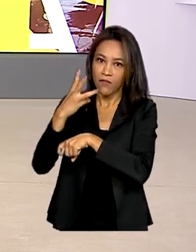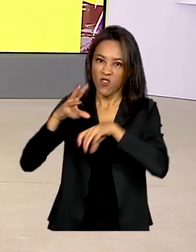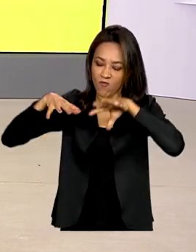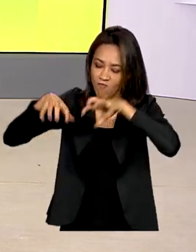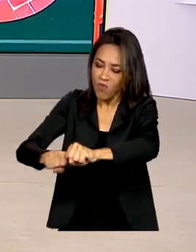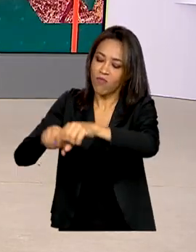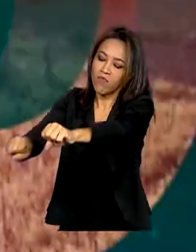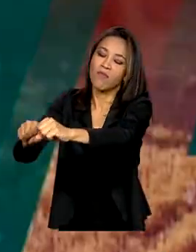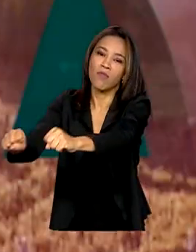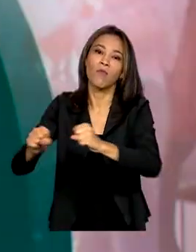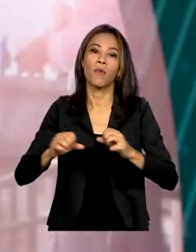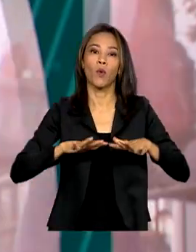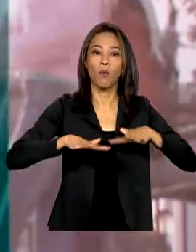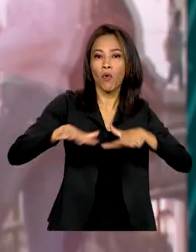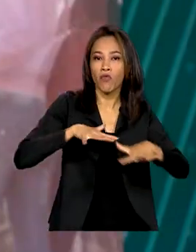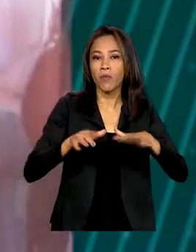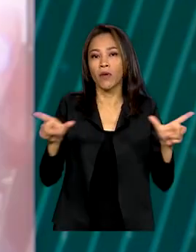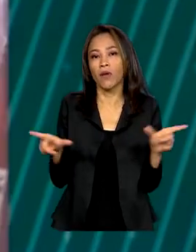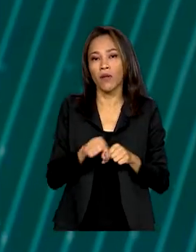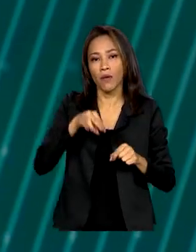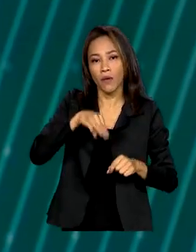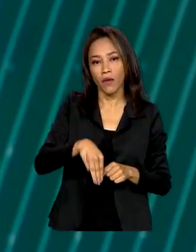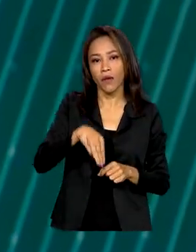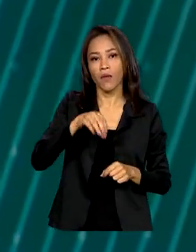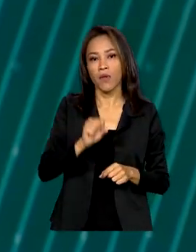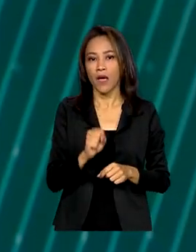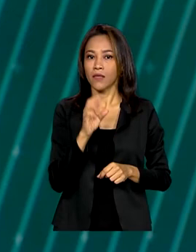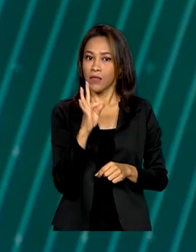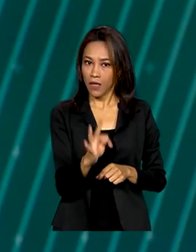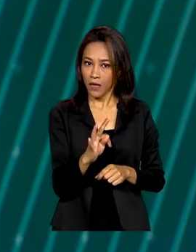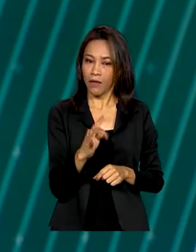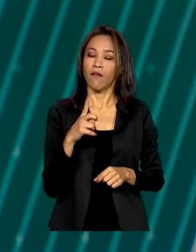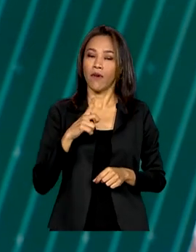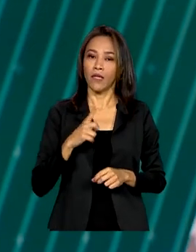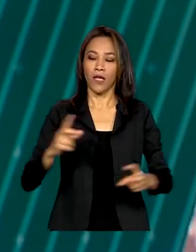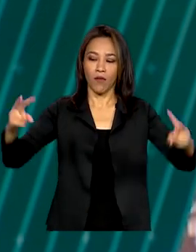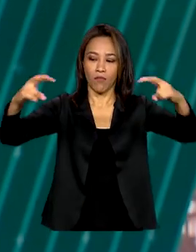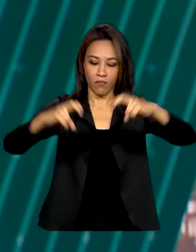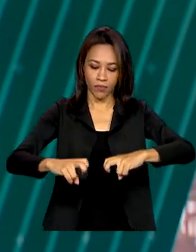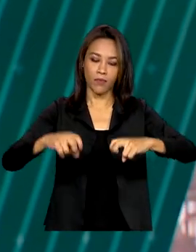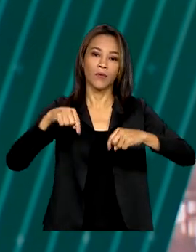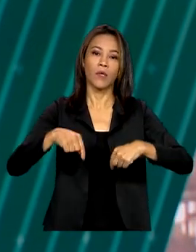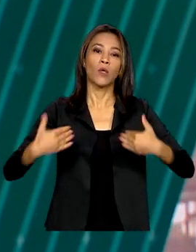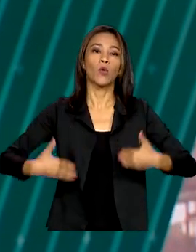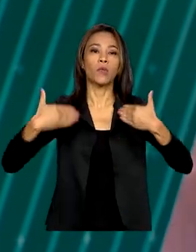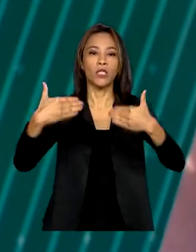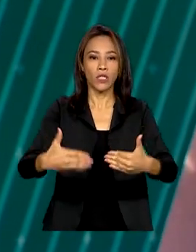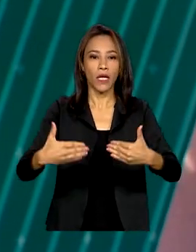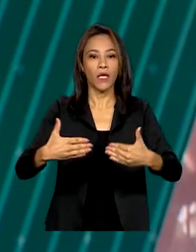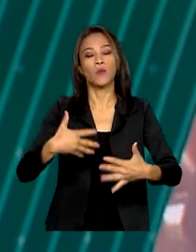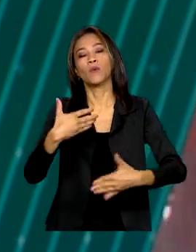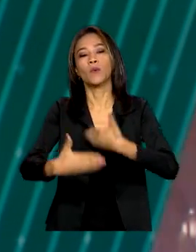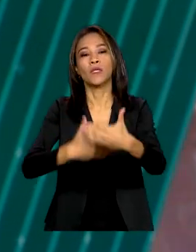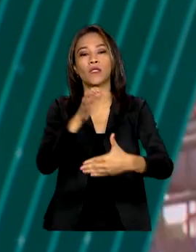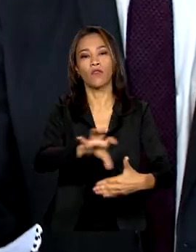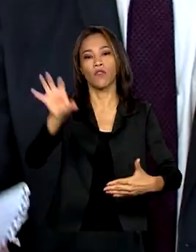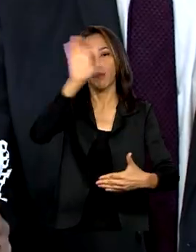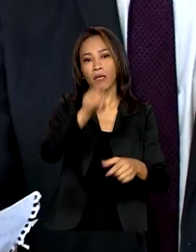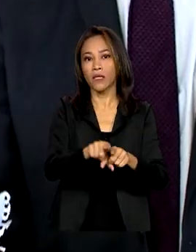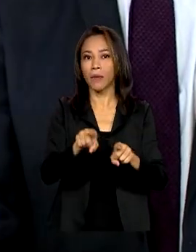MST na região. A mesa de negociação vai contar com o Ministério do Desenvolvimento Regional e Agricultura Familiar.